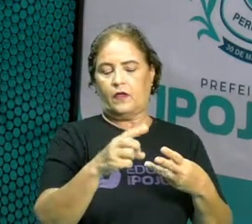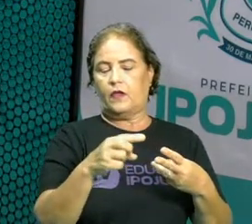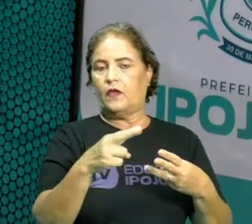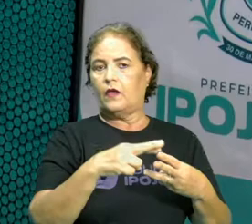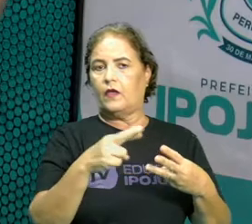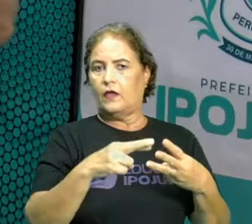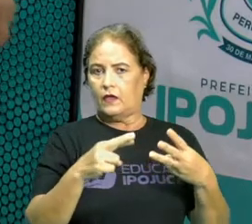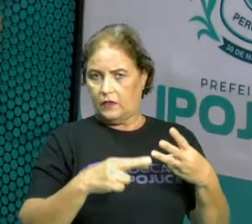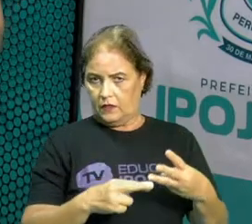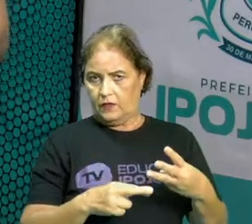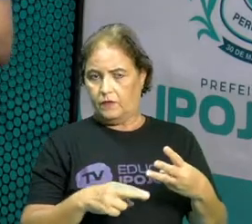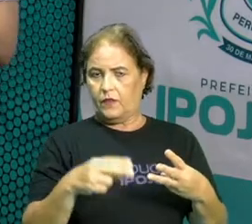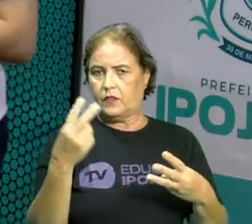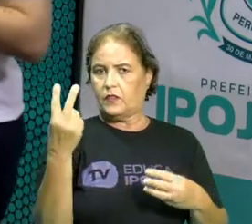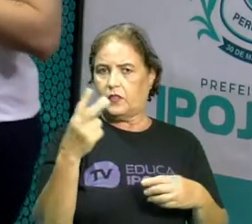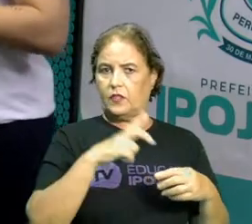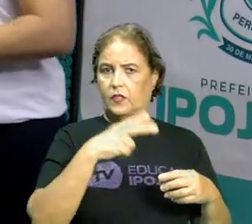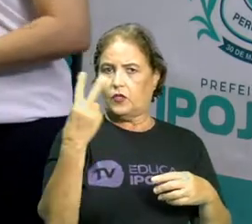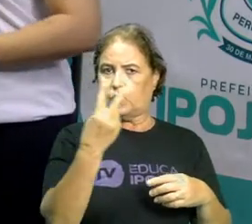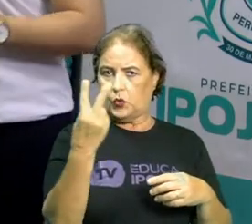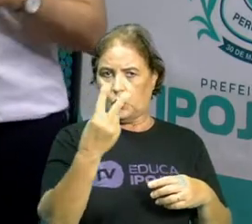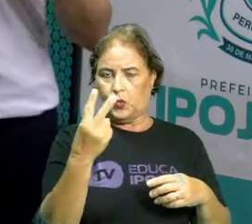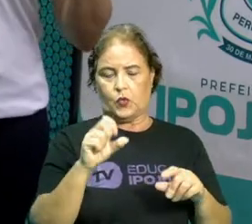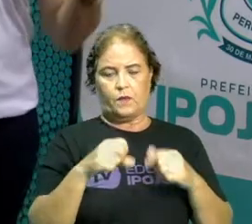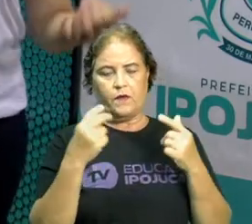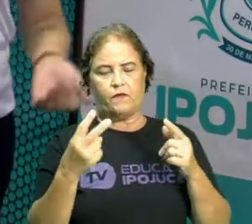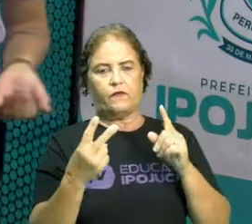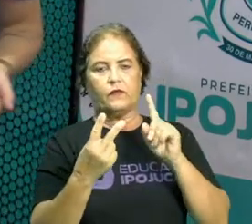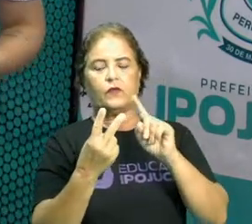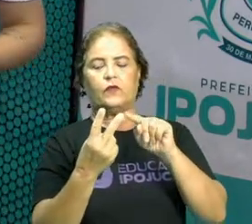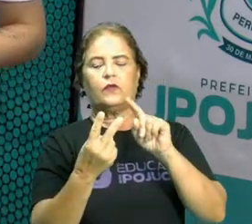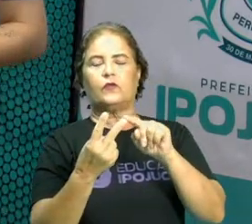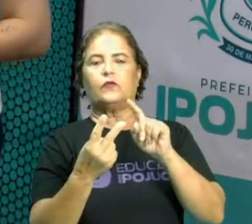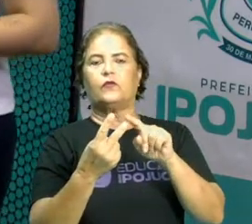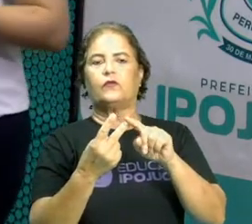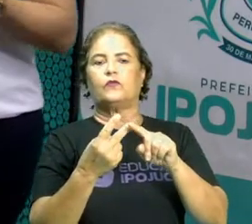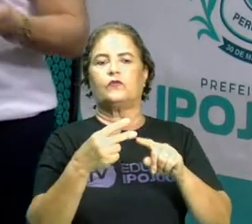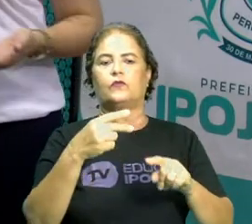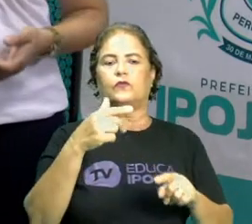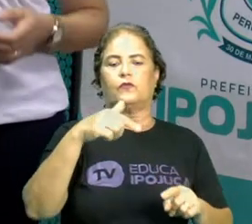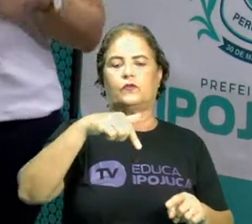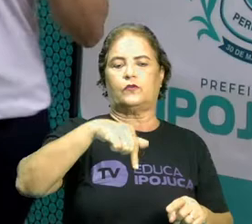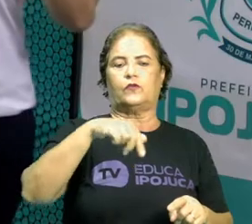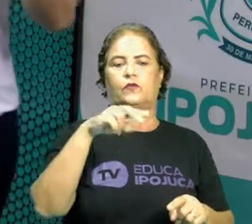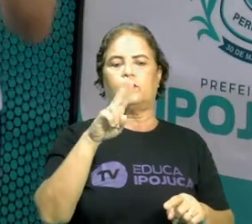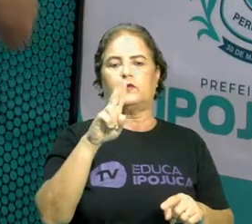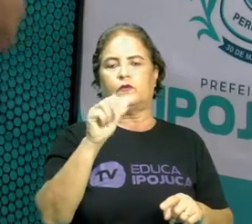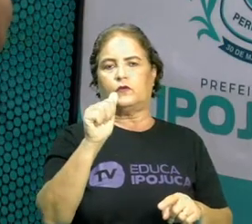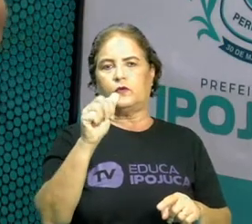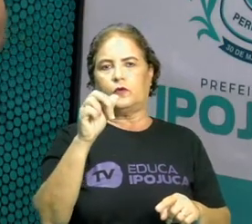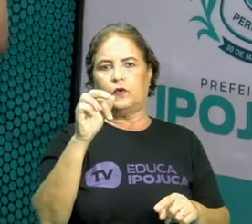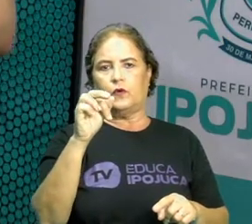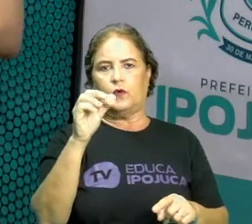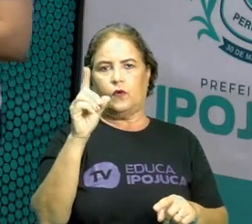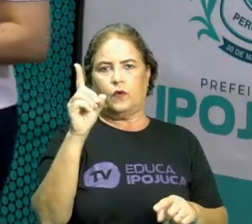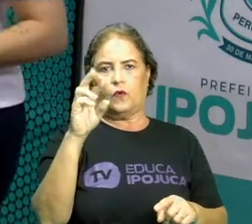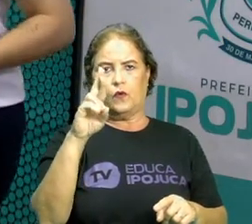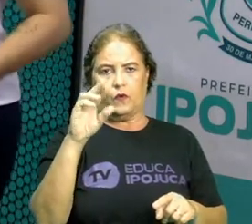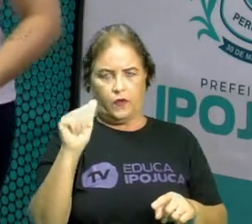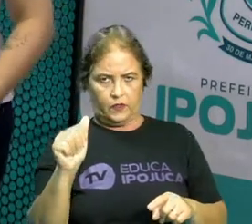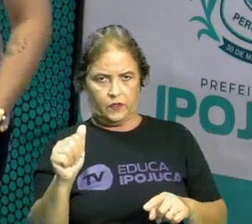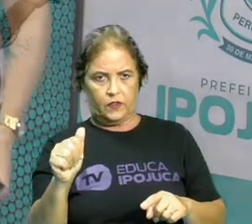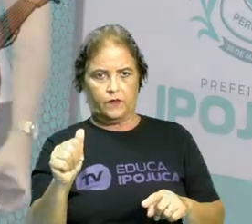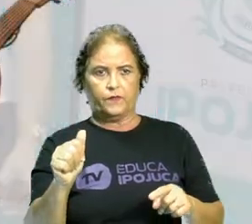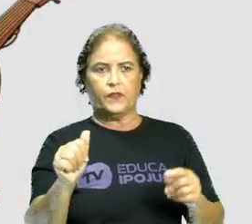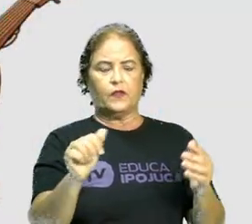mas hoje nós vamos conhecer dois. É a quadra e a cestilha. A quadra é uma estrofe formada,